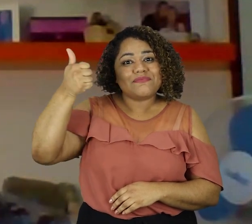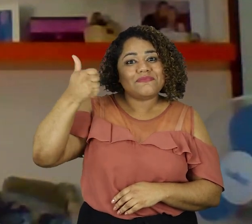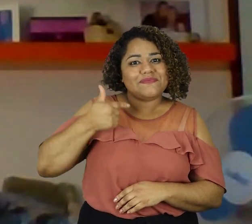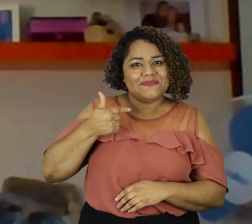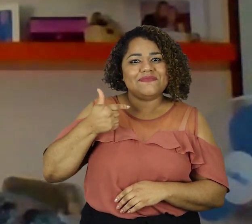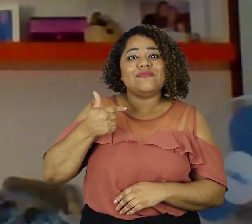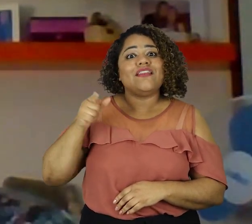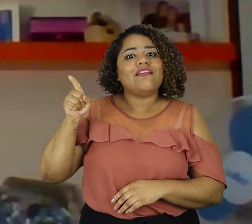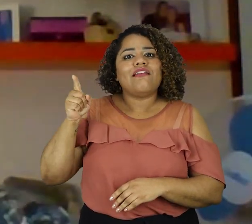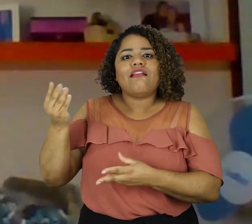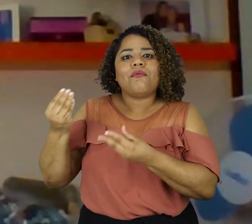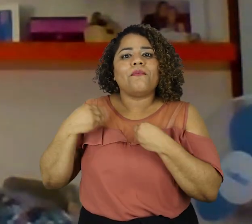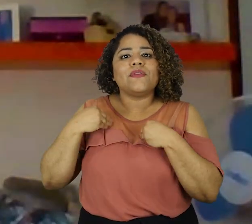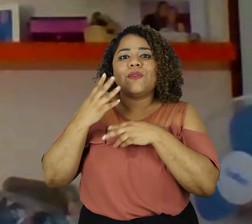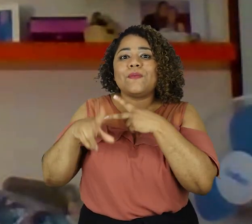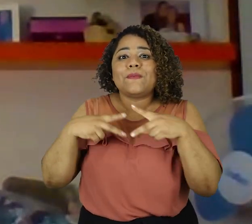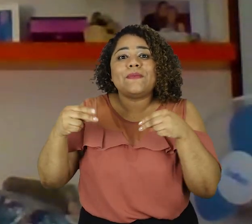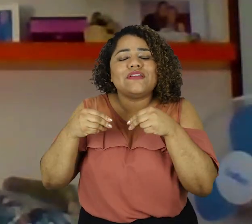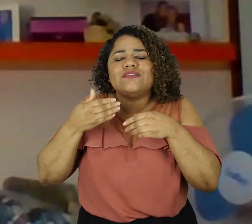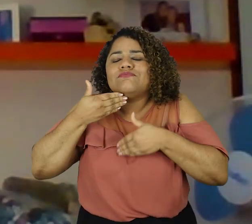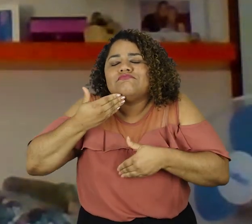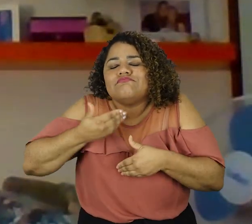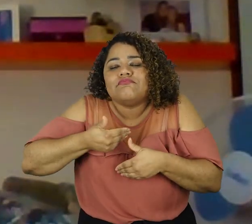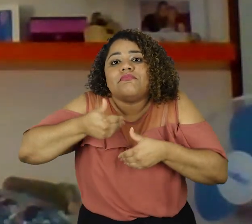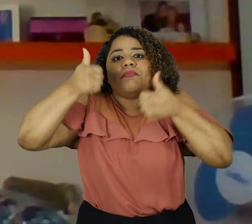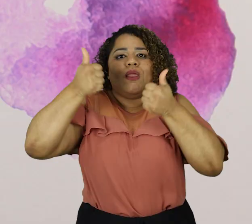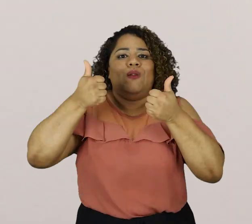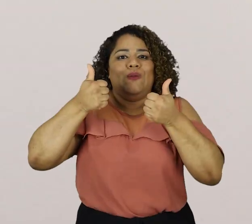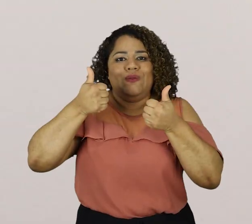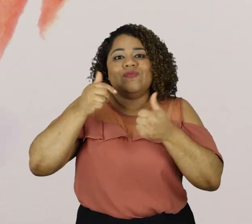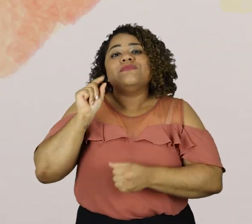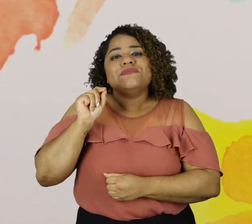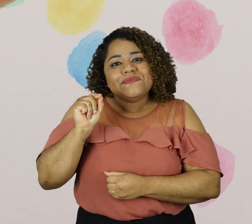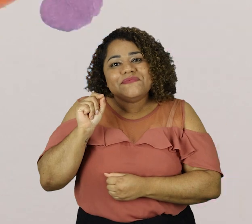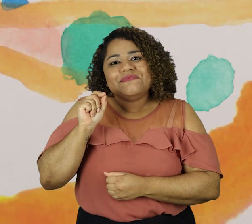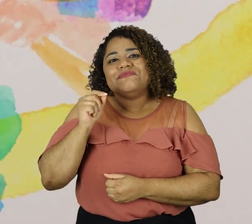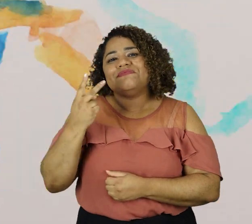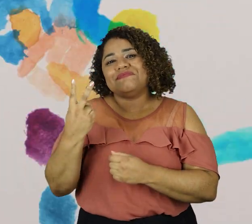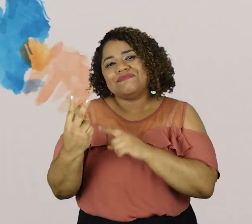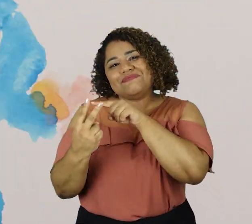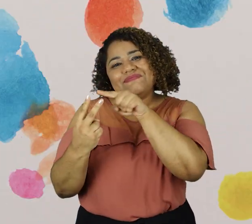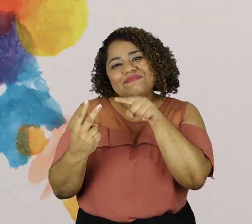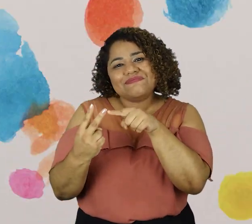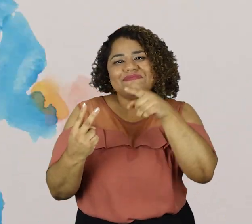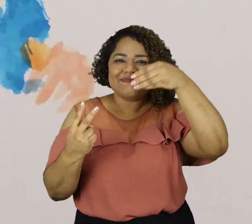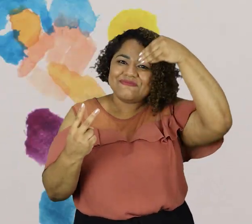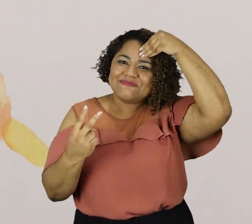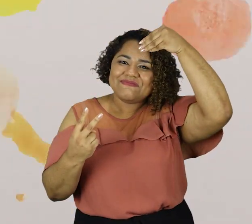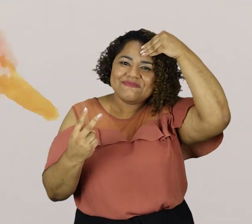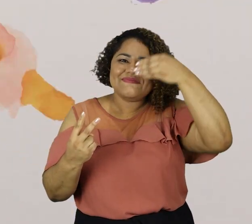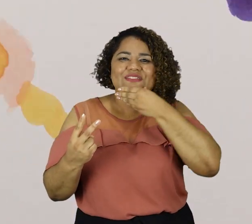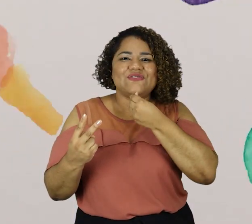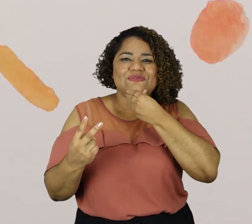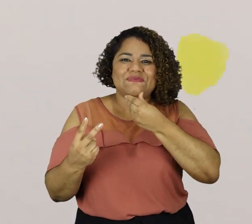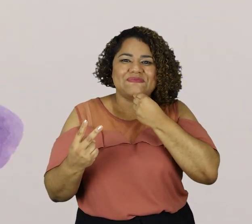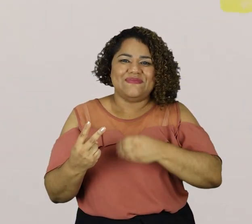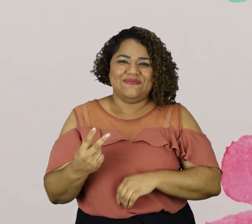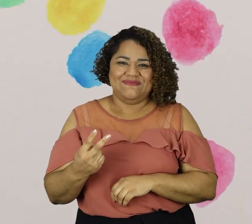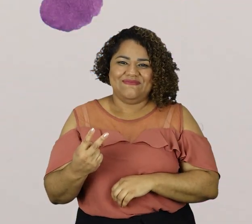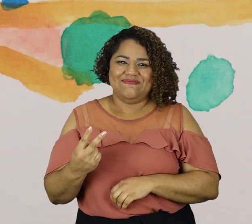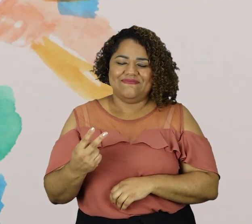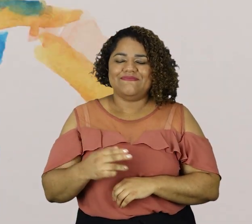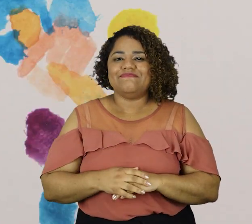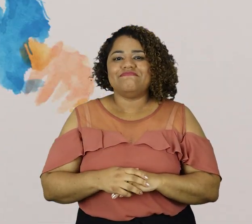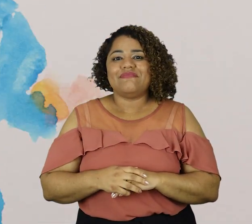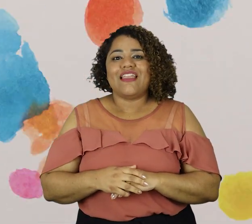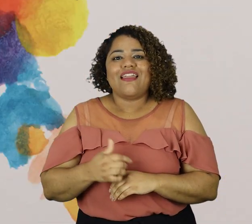agora hoje ela me deu o meu melhor presente da minha vida, meus dois sobrinhos. Eu só sei